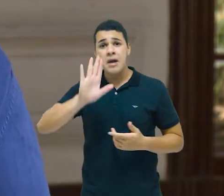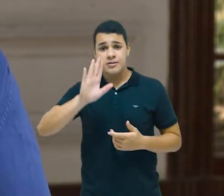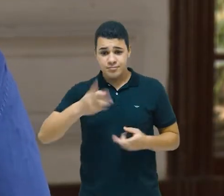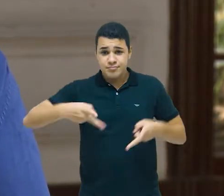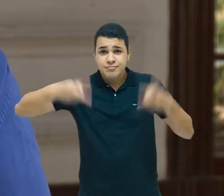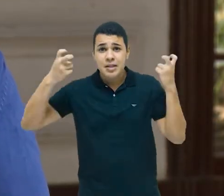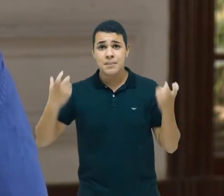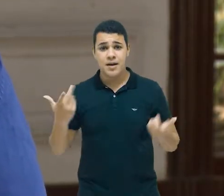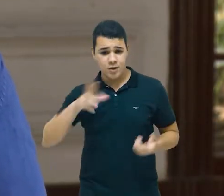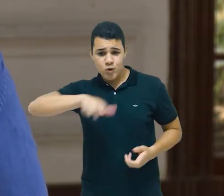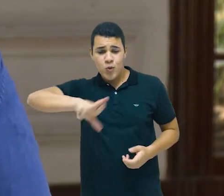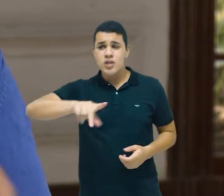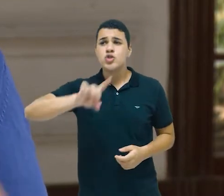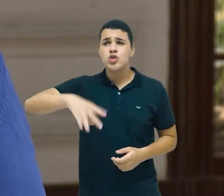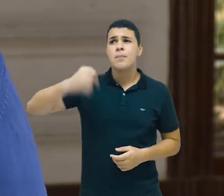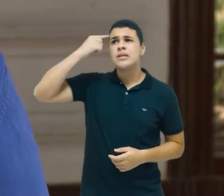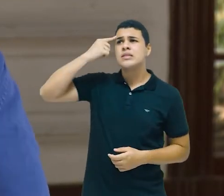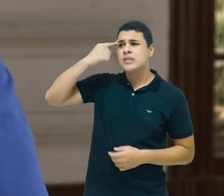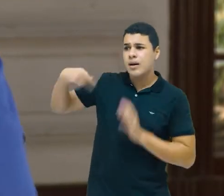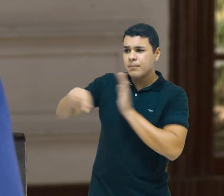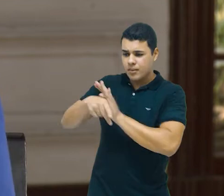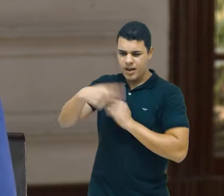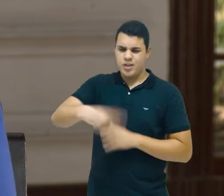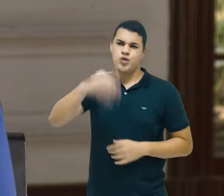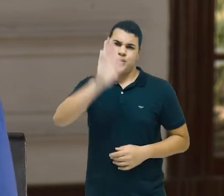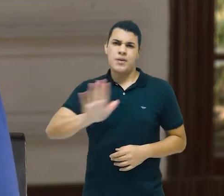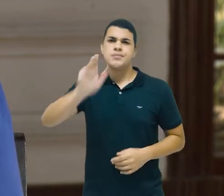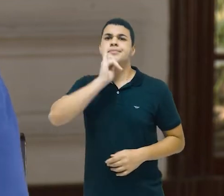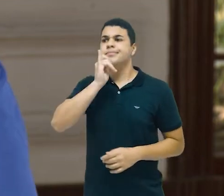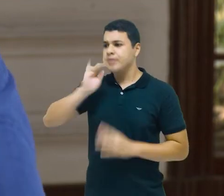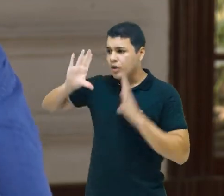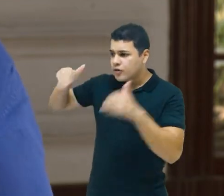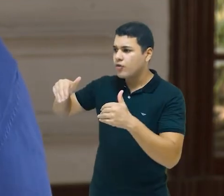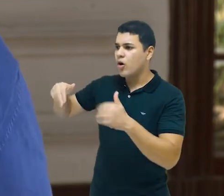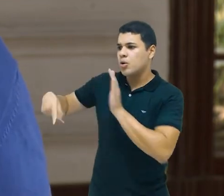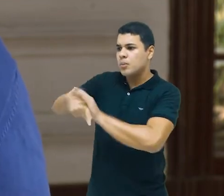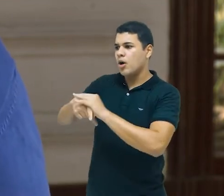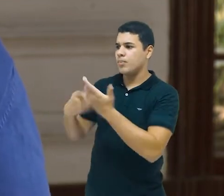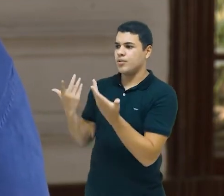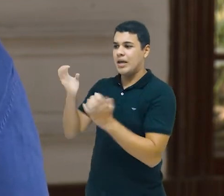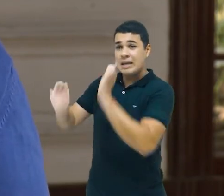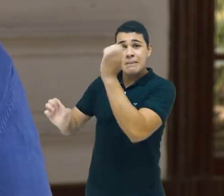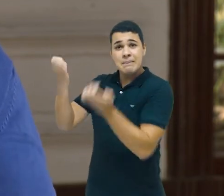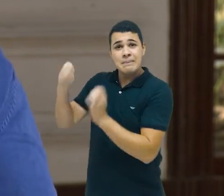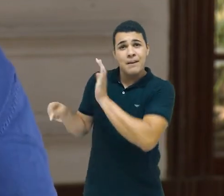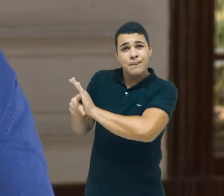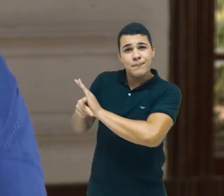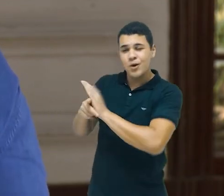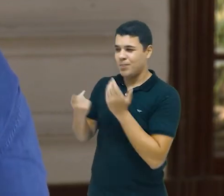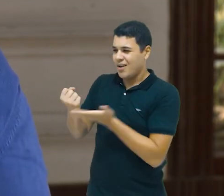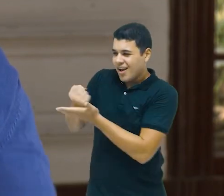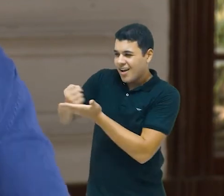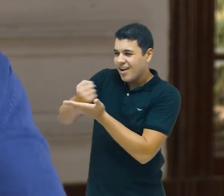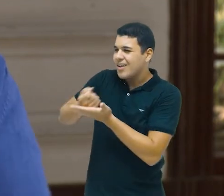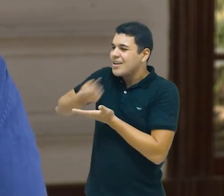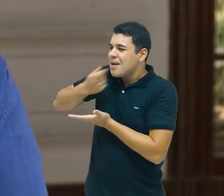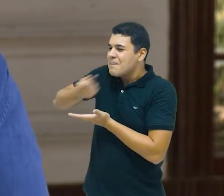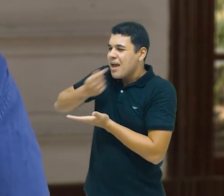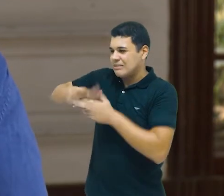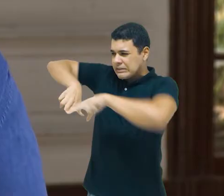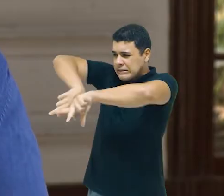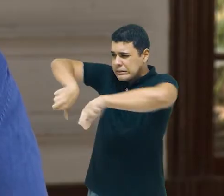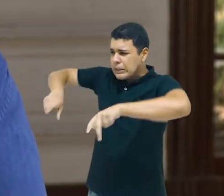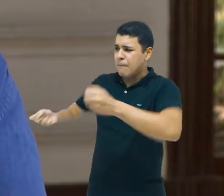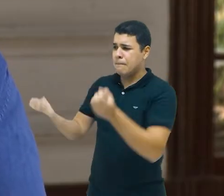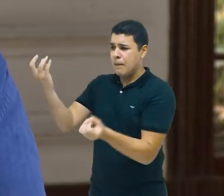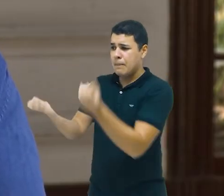não se trata só de pensar mais, pelo menos no Brasil, na indústria farmacêutica. Esses grupos econômicos, eles estão aí e eles